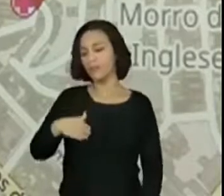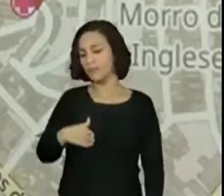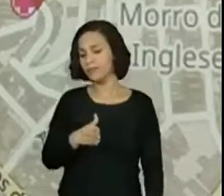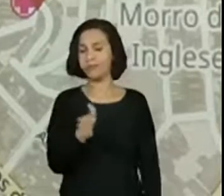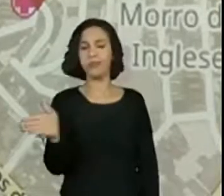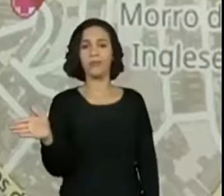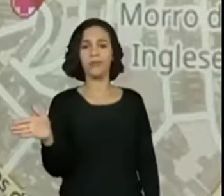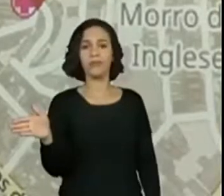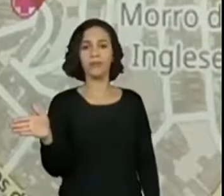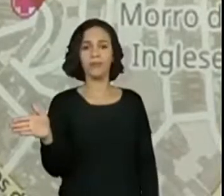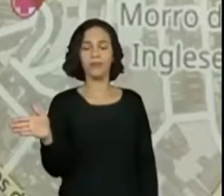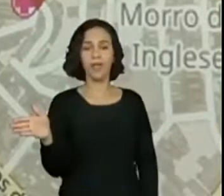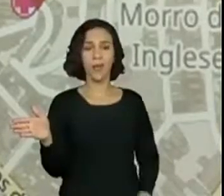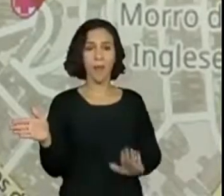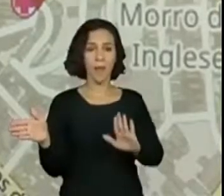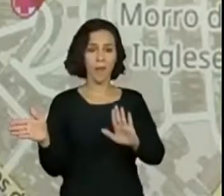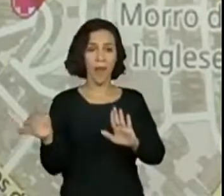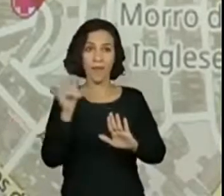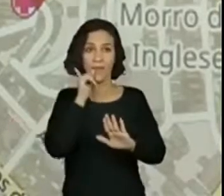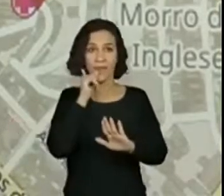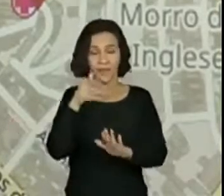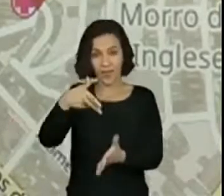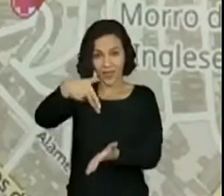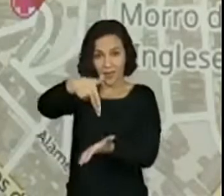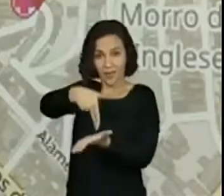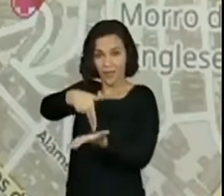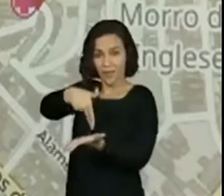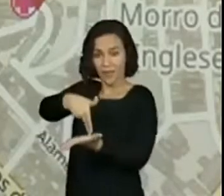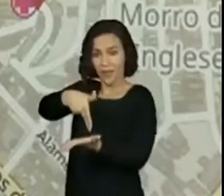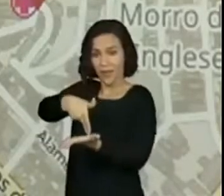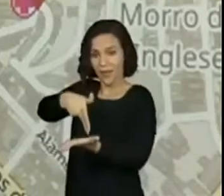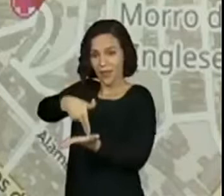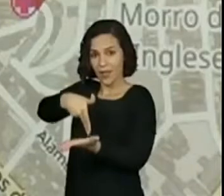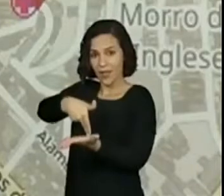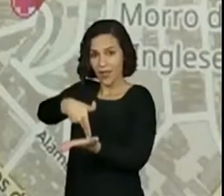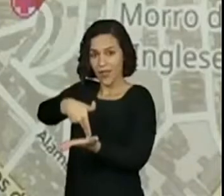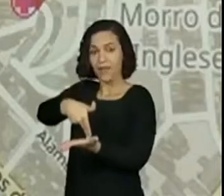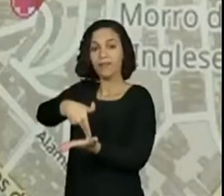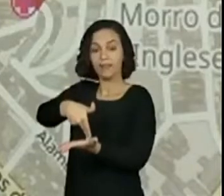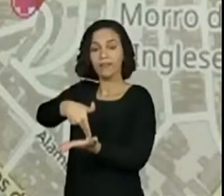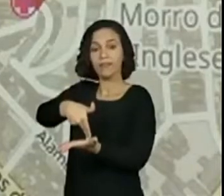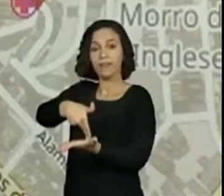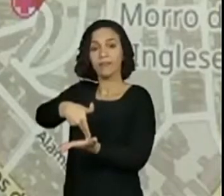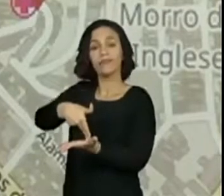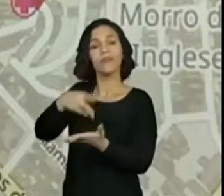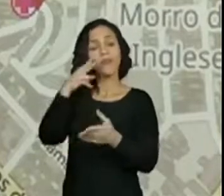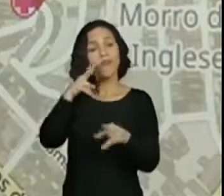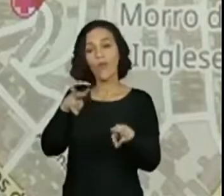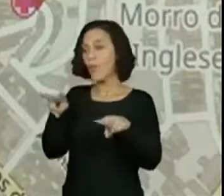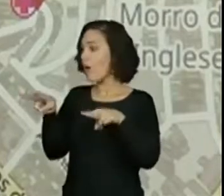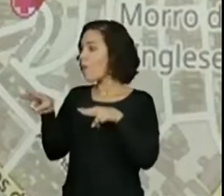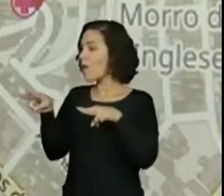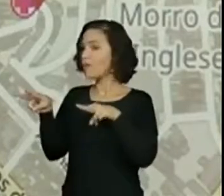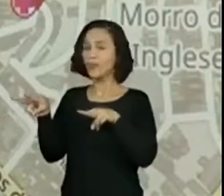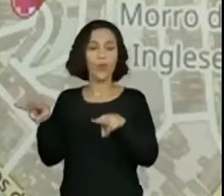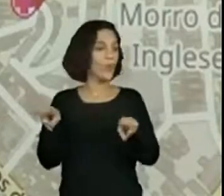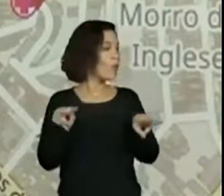deles. Se eles estão em pé bem aqui, É, lá. Olhando para cá, eles vão virar para que lado?